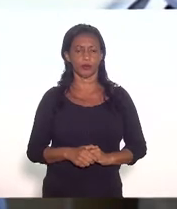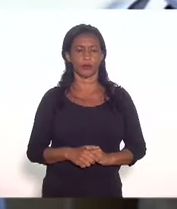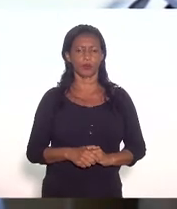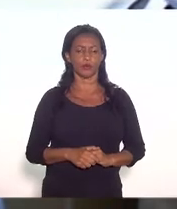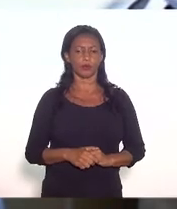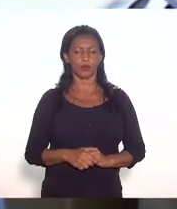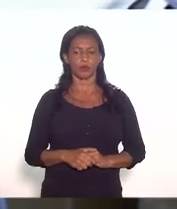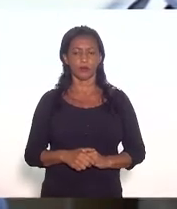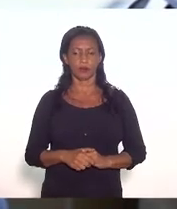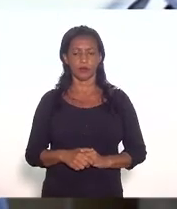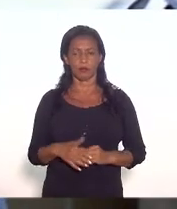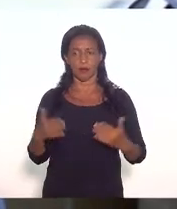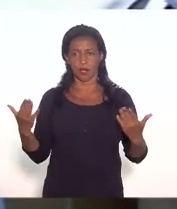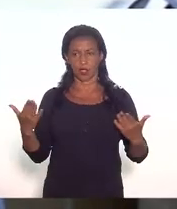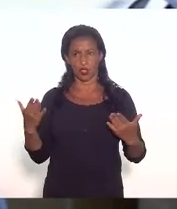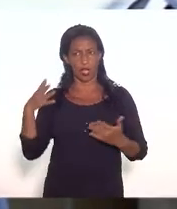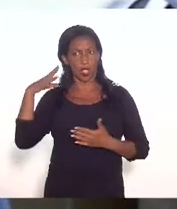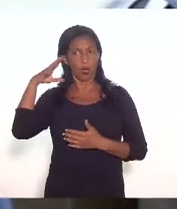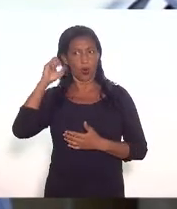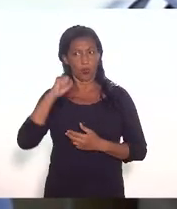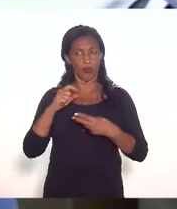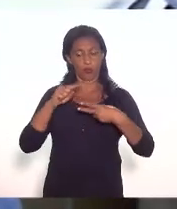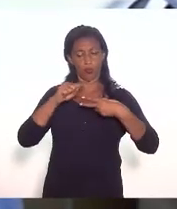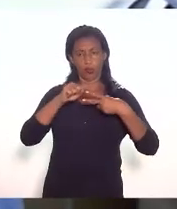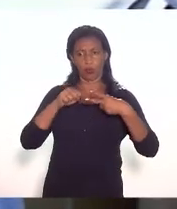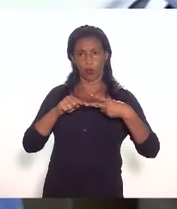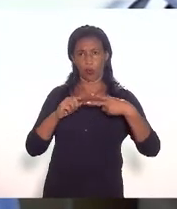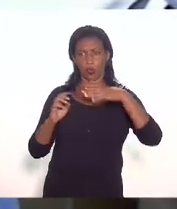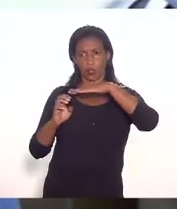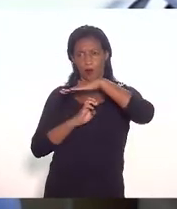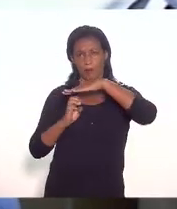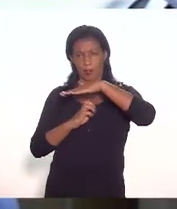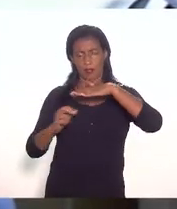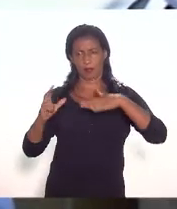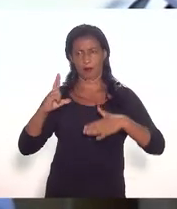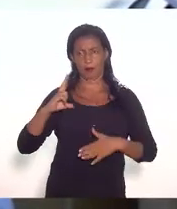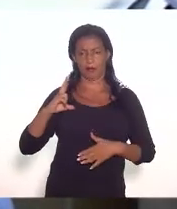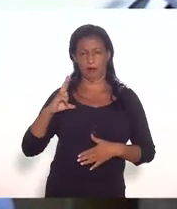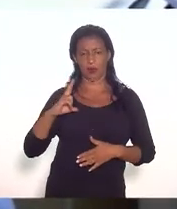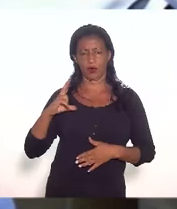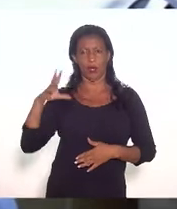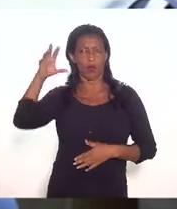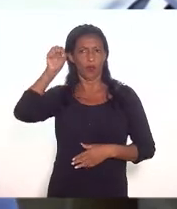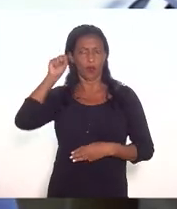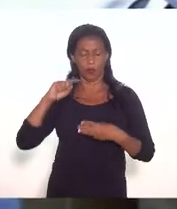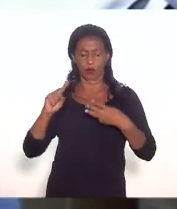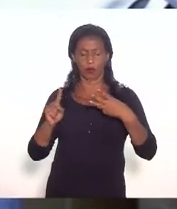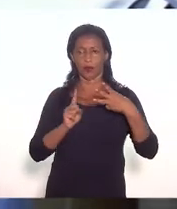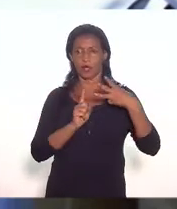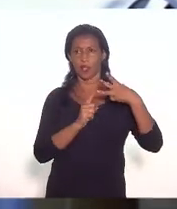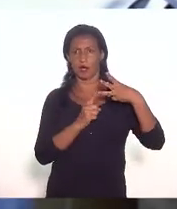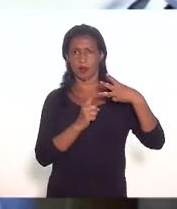já dois da iniciativa privada vou ouvir aqui o terceiro